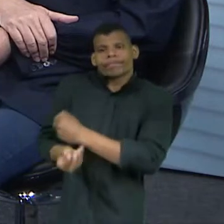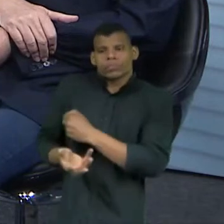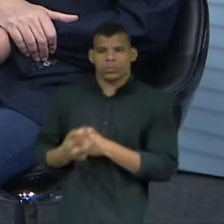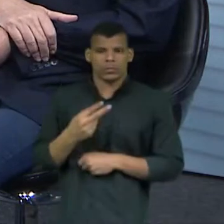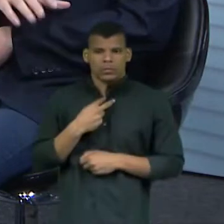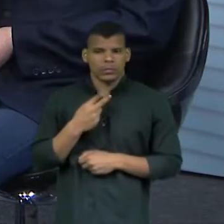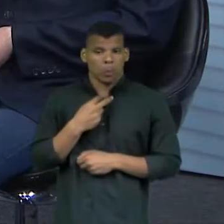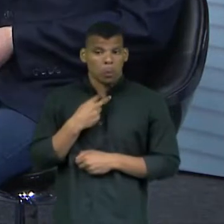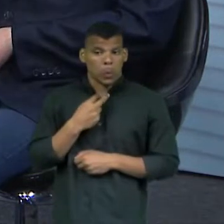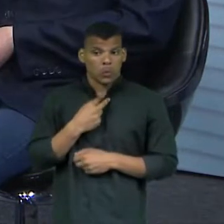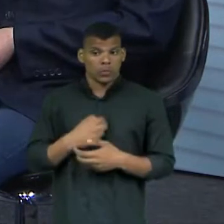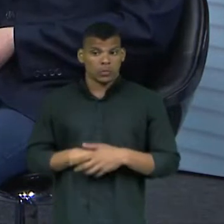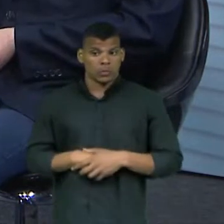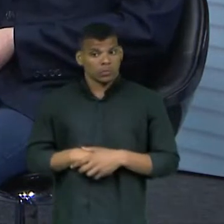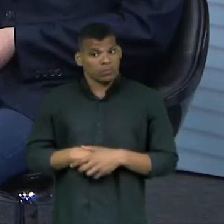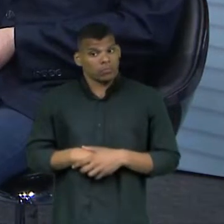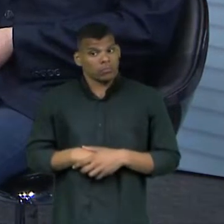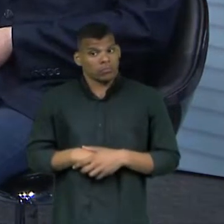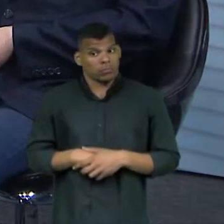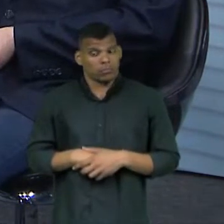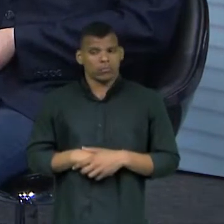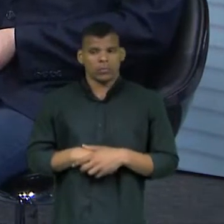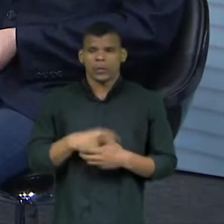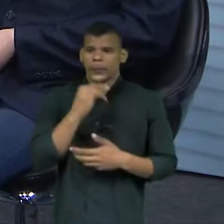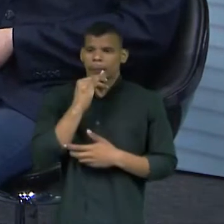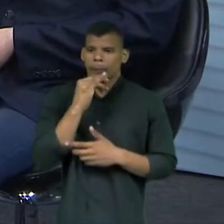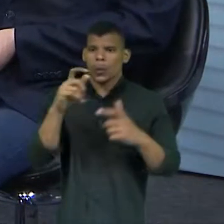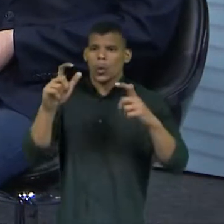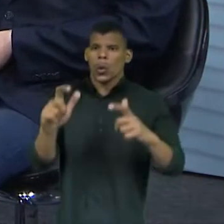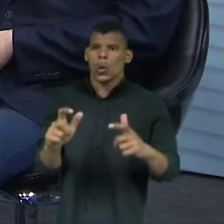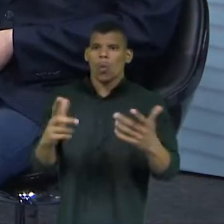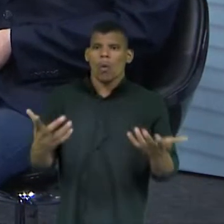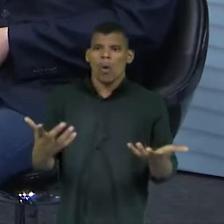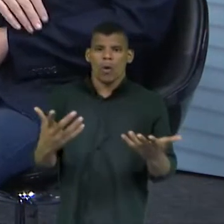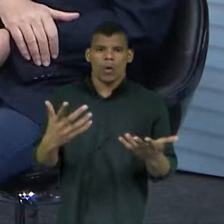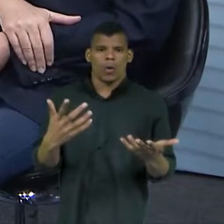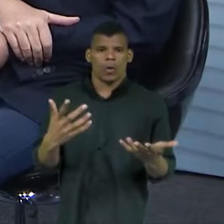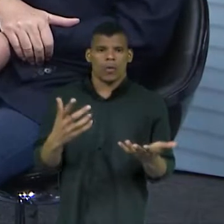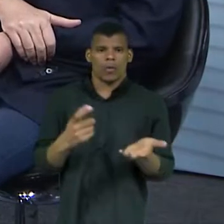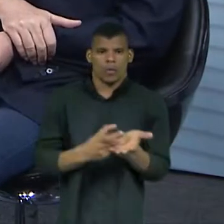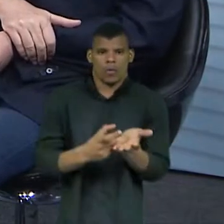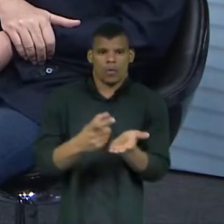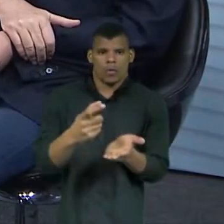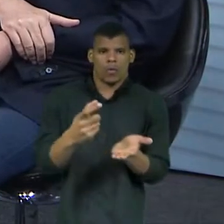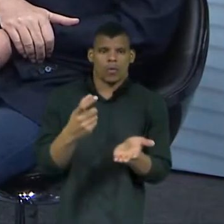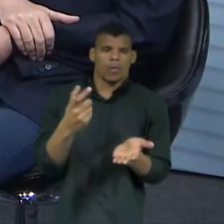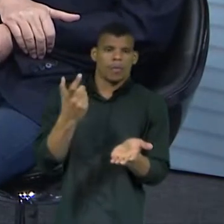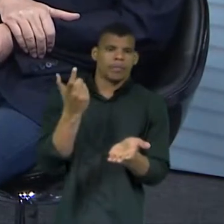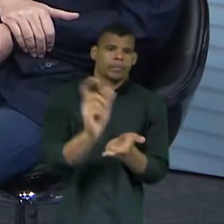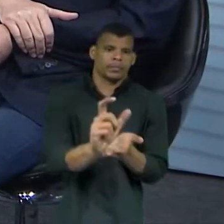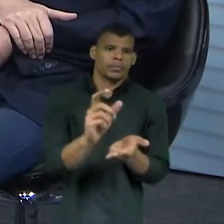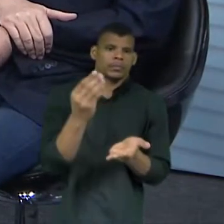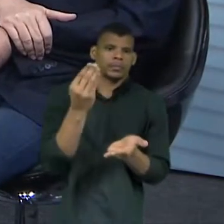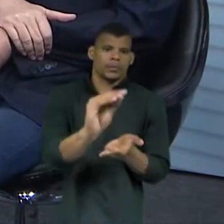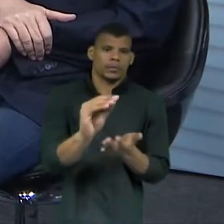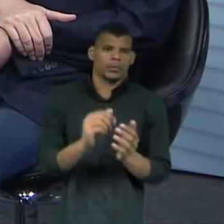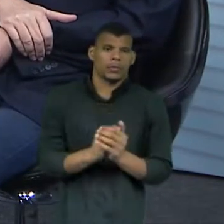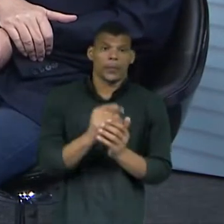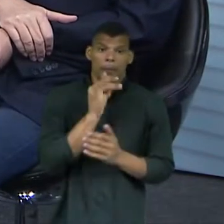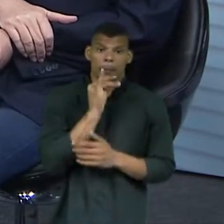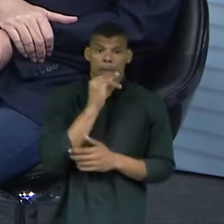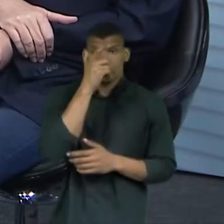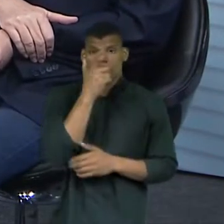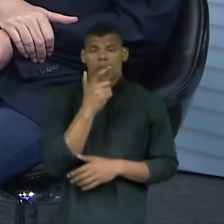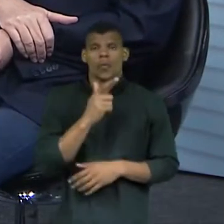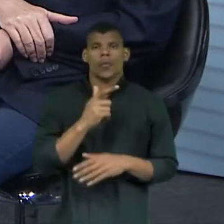Isso. Por exemplo, ficar fixando botões nos equipamentos públicos. Por exemplo, usar o e-mail institucional. Pronto. Eu tenho o e-mail